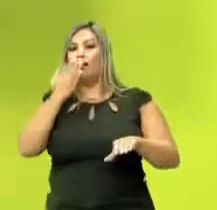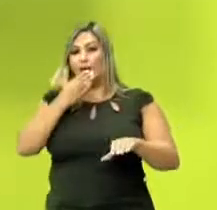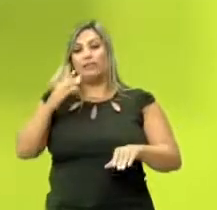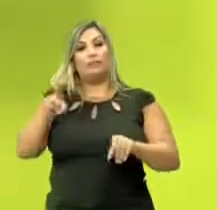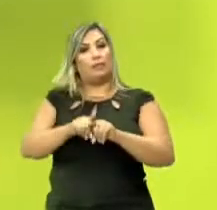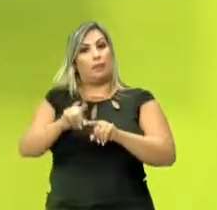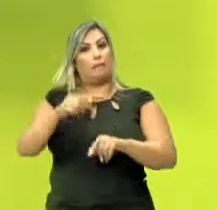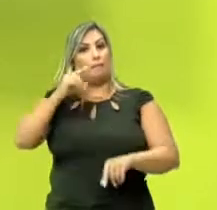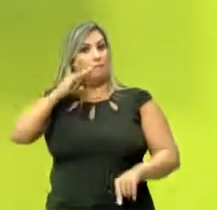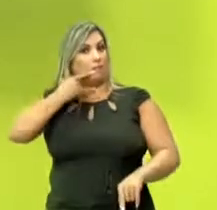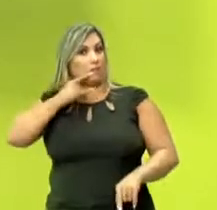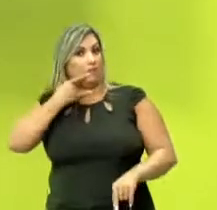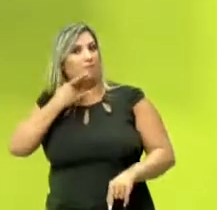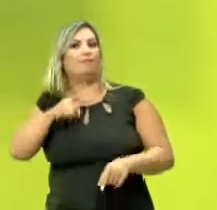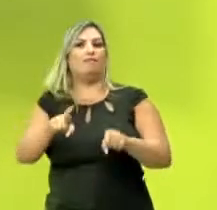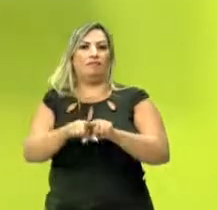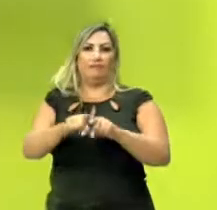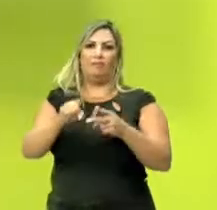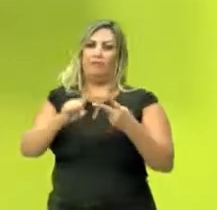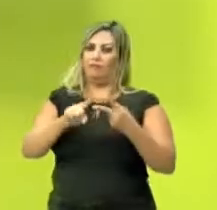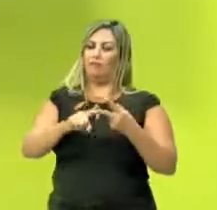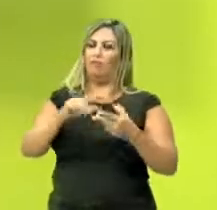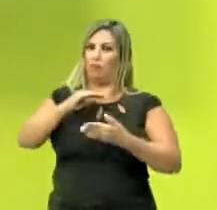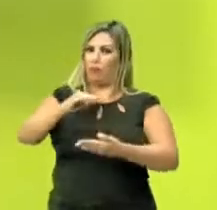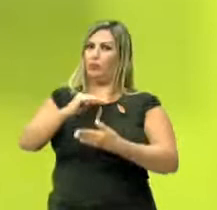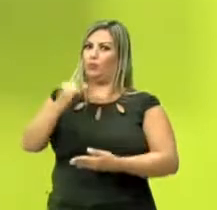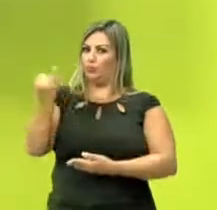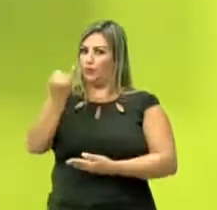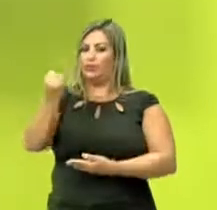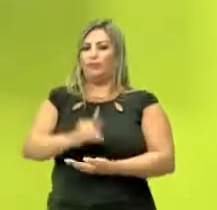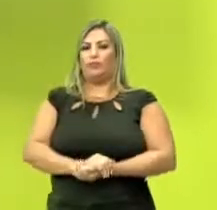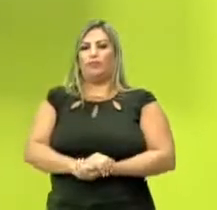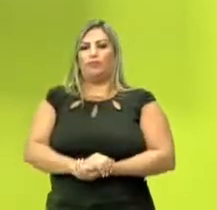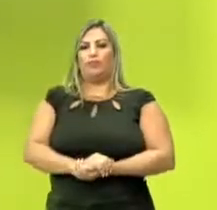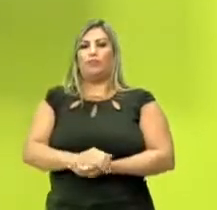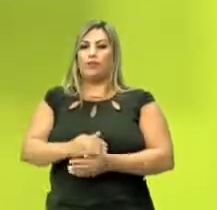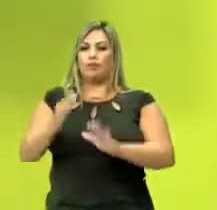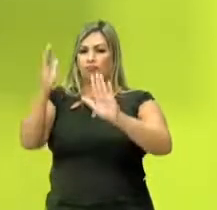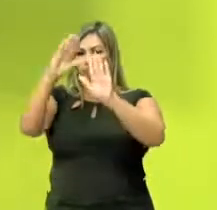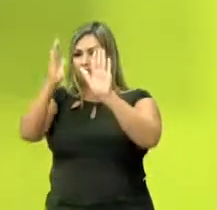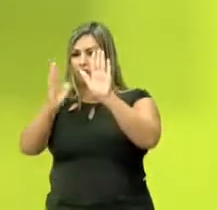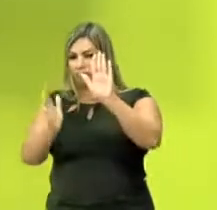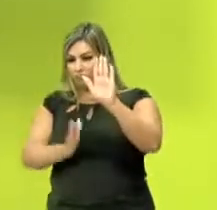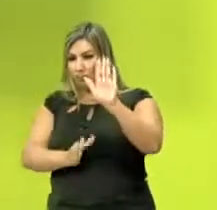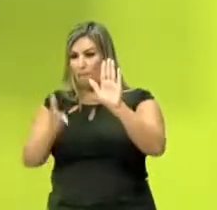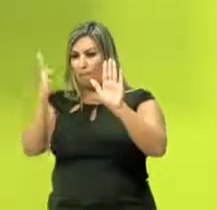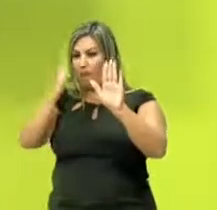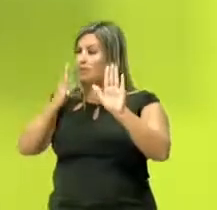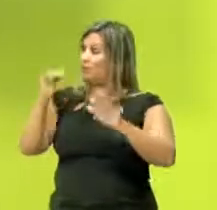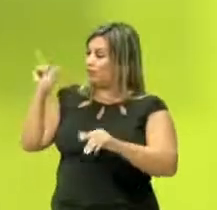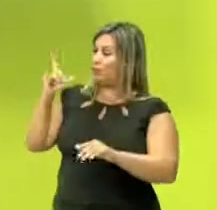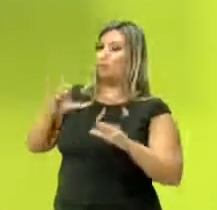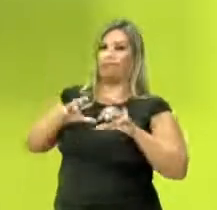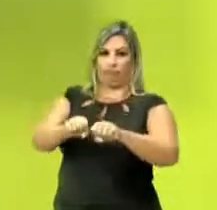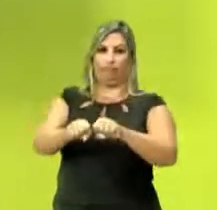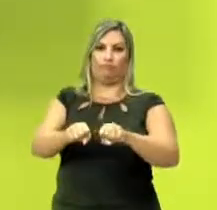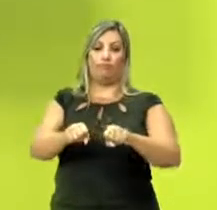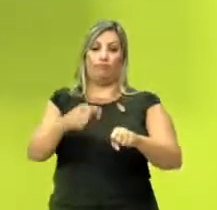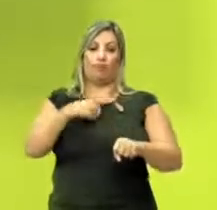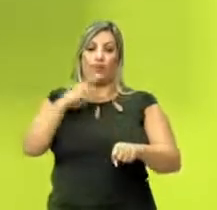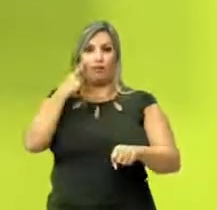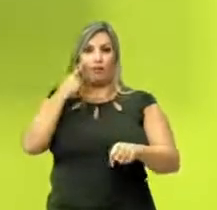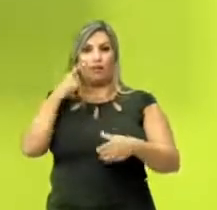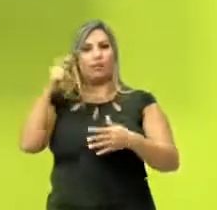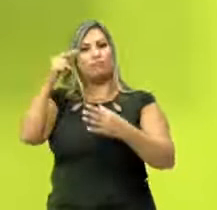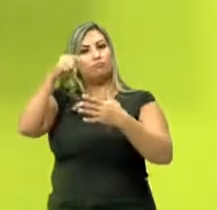a cachaça também passa a ser um grande produto aqui. Esse litoral, então, brasileiro, ele foi ocupado. E como vocês viram, a gente vai ter